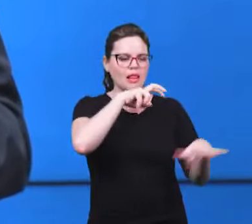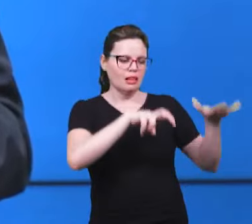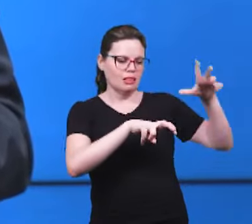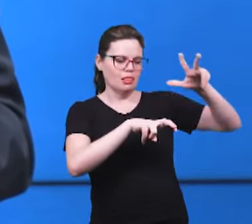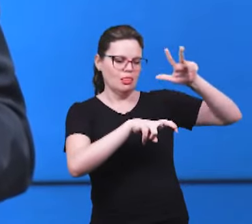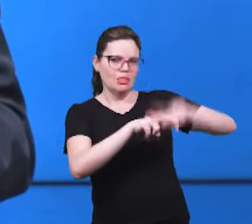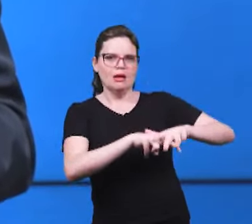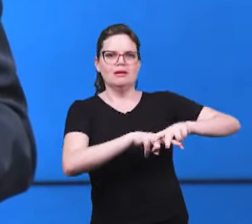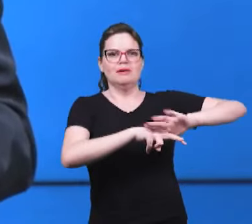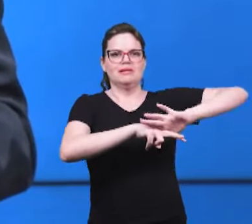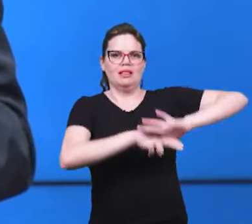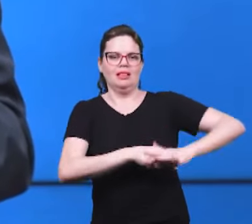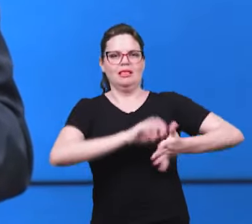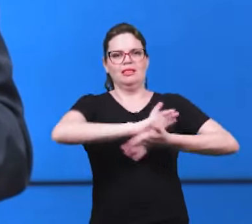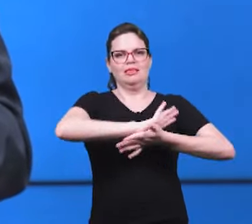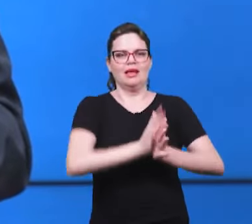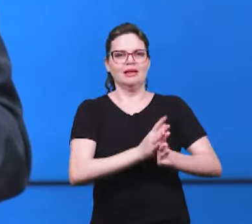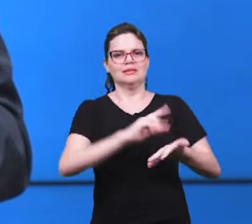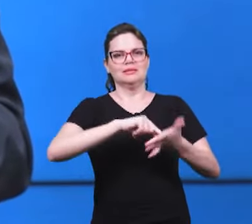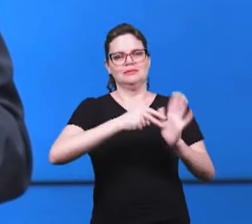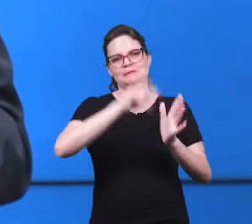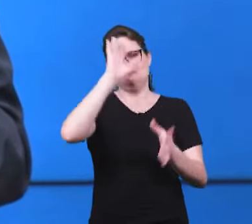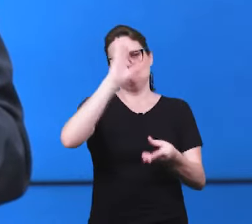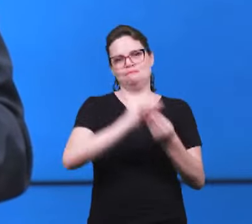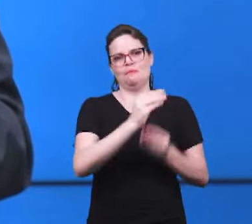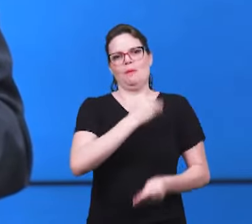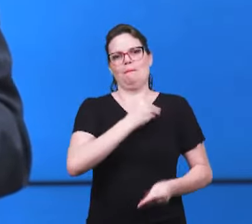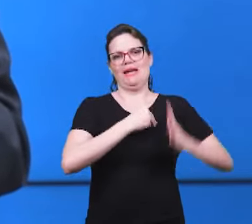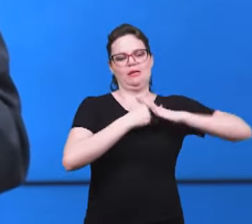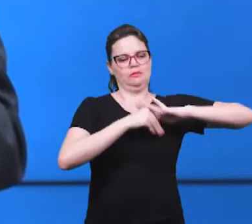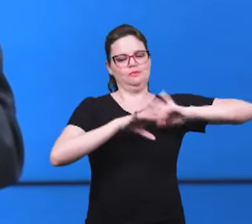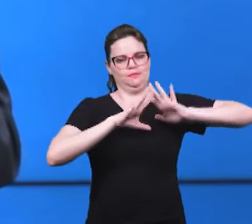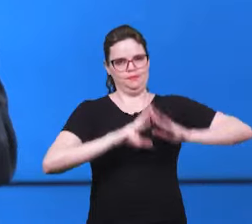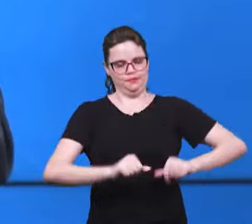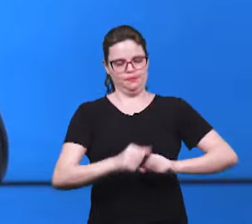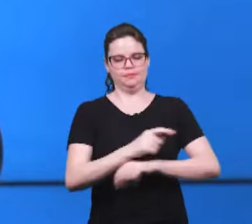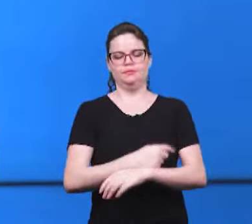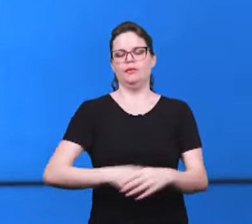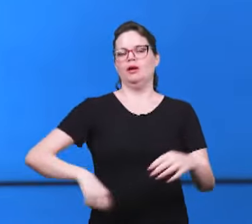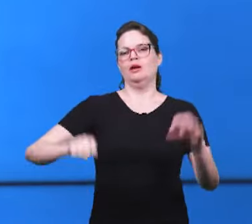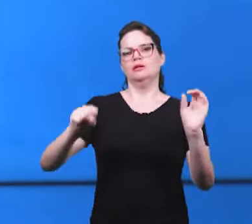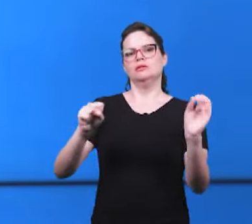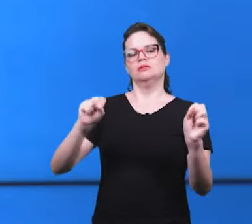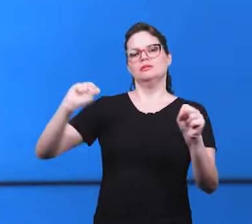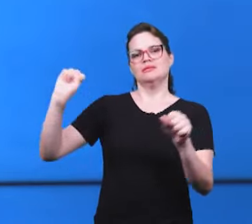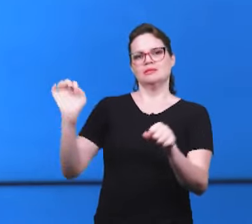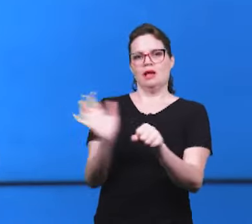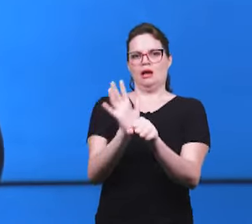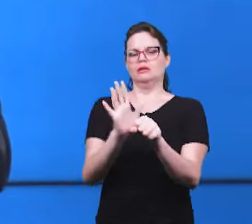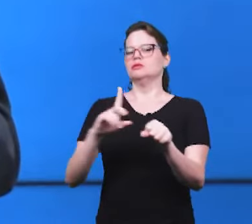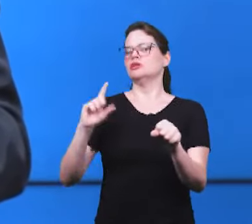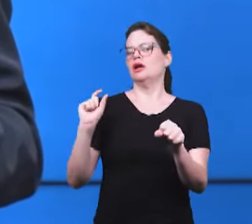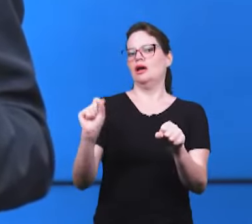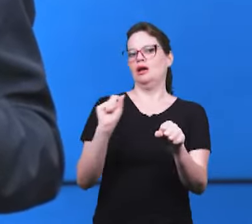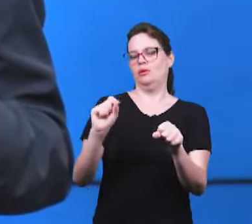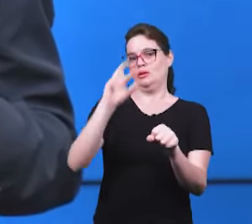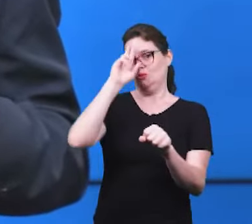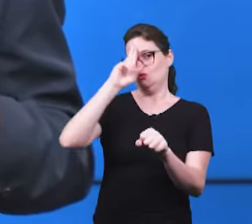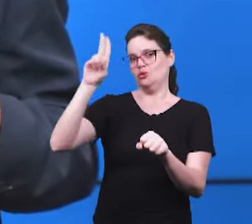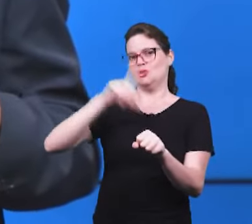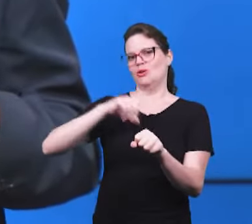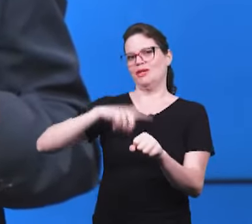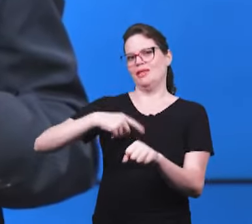o juízo contra a condenação do pecado já em Sardes Jesus se intitula como aquele que tem os sete